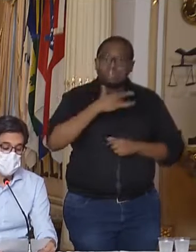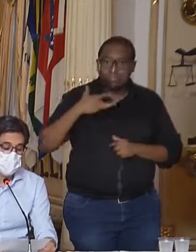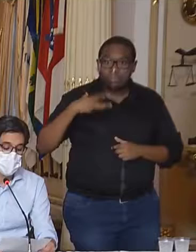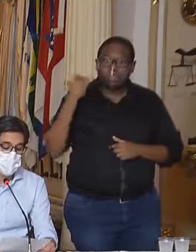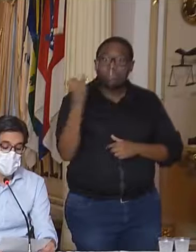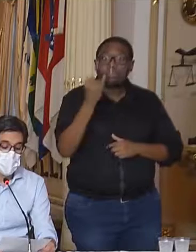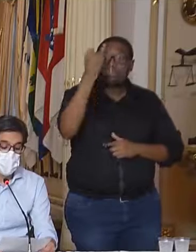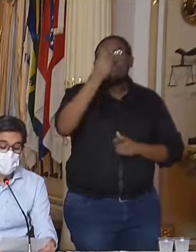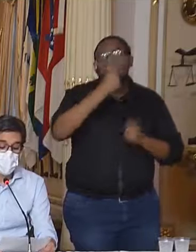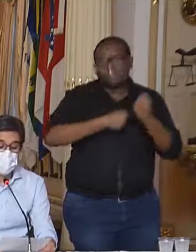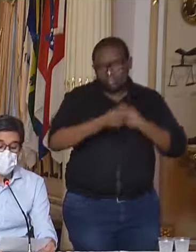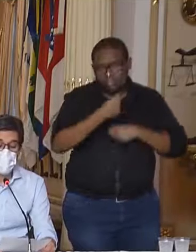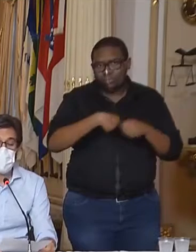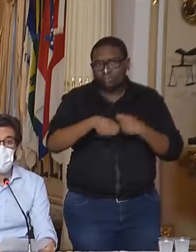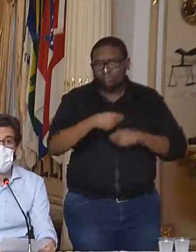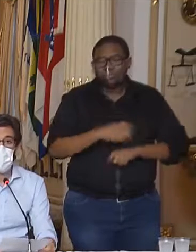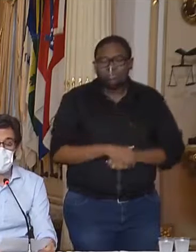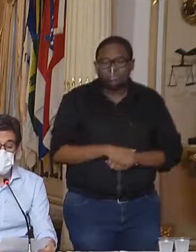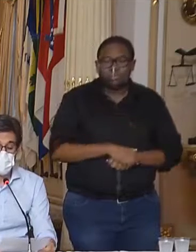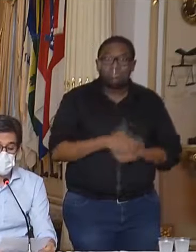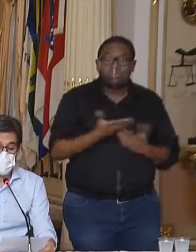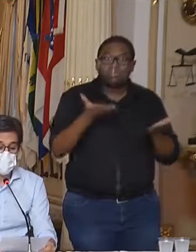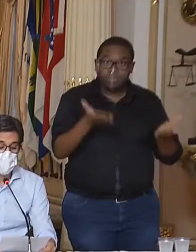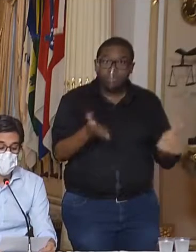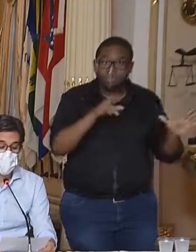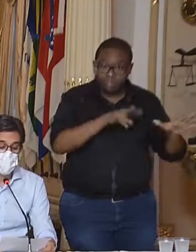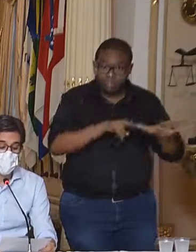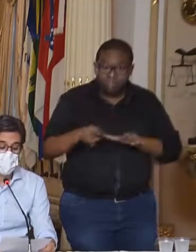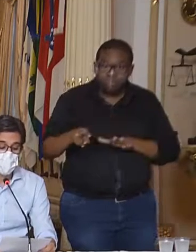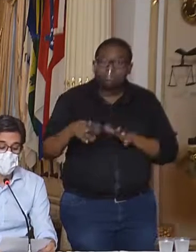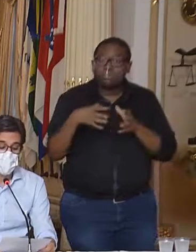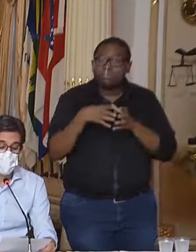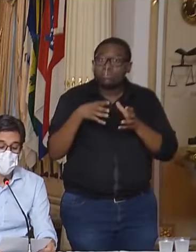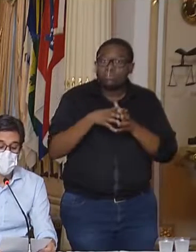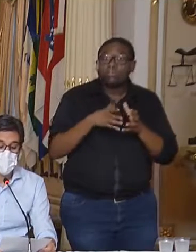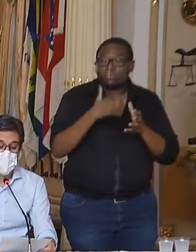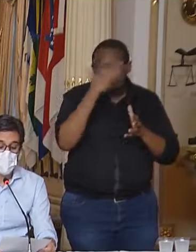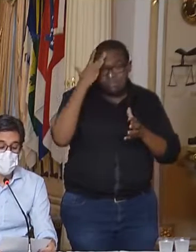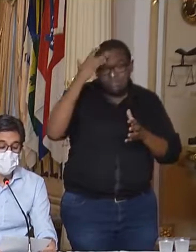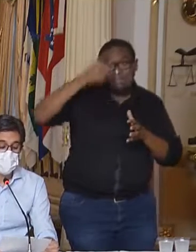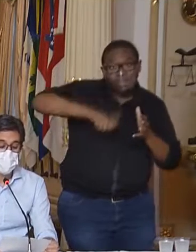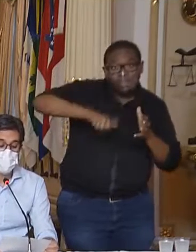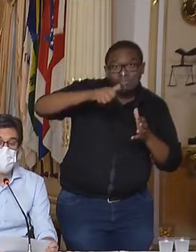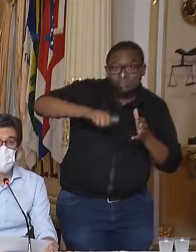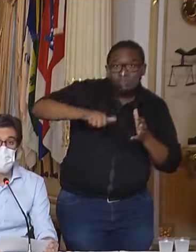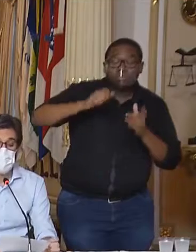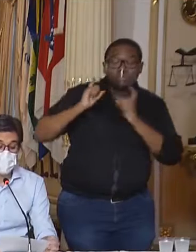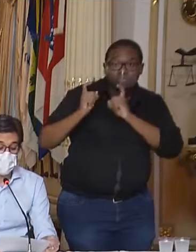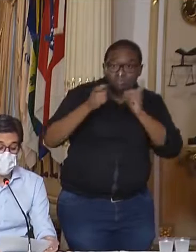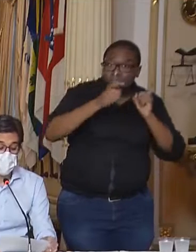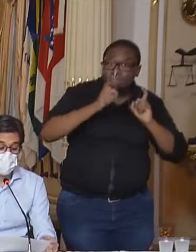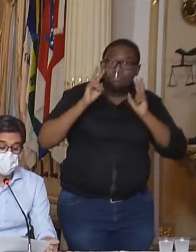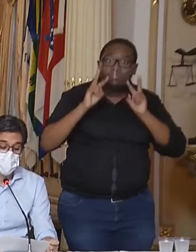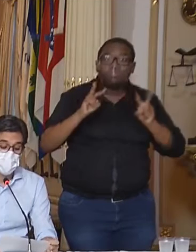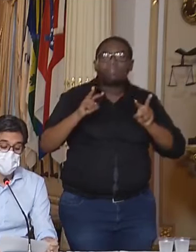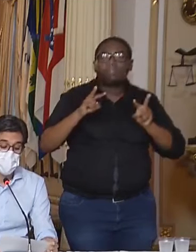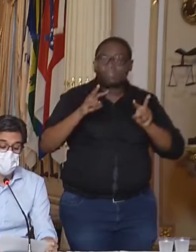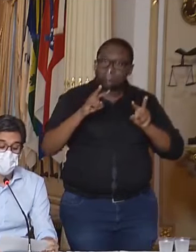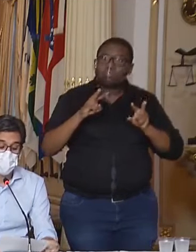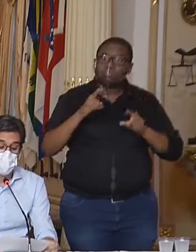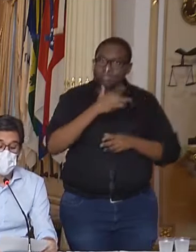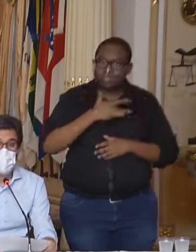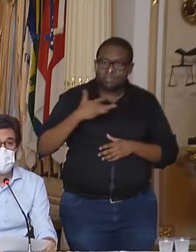econômica. Com a avaliação realizada essa semana pelo Comitê de Enfrentamento, no acompanhamento dos dados da saúde, nós